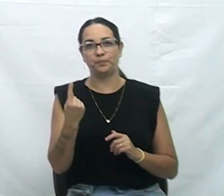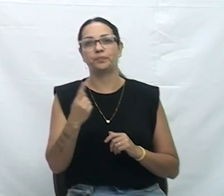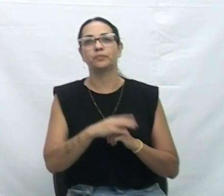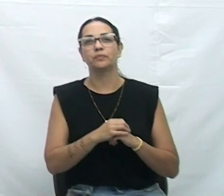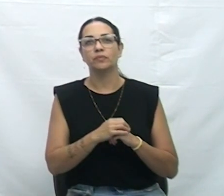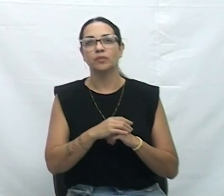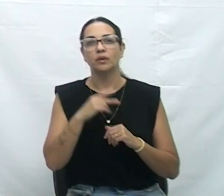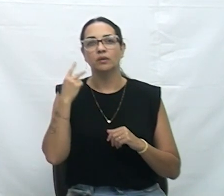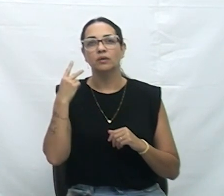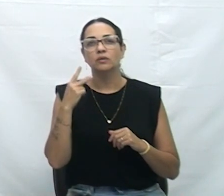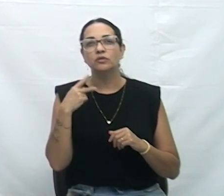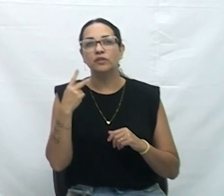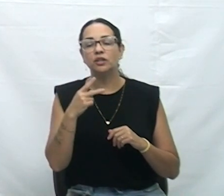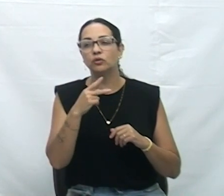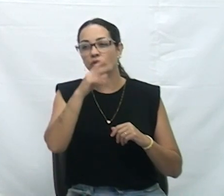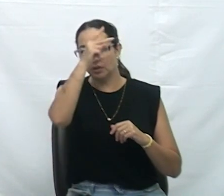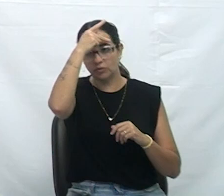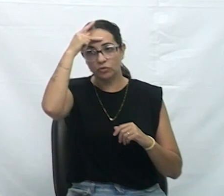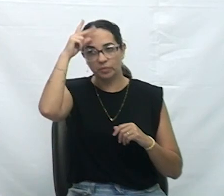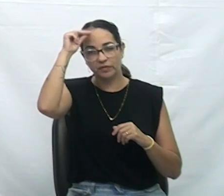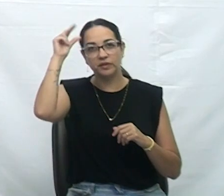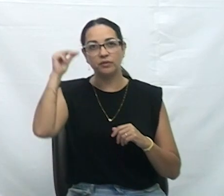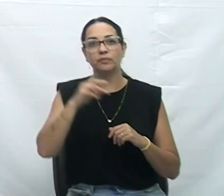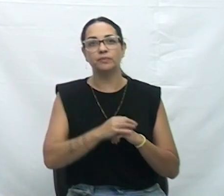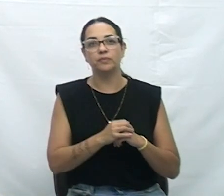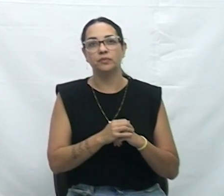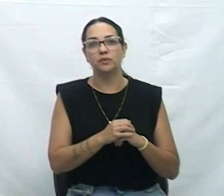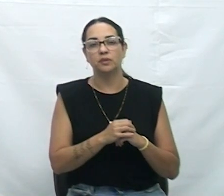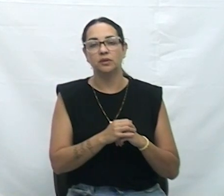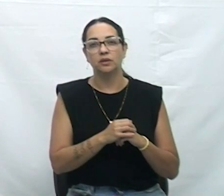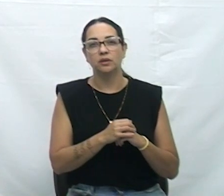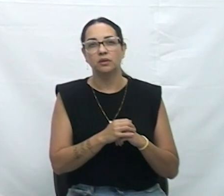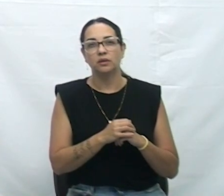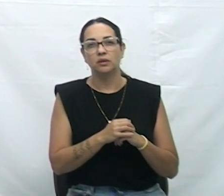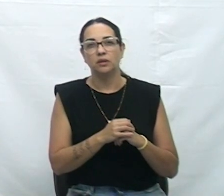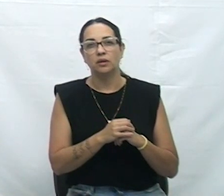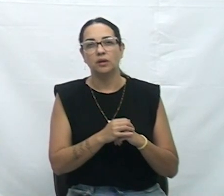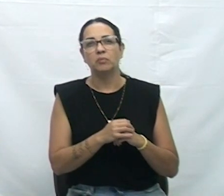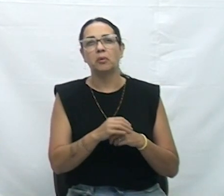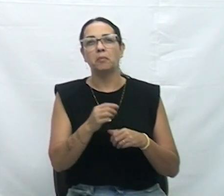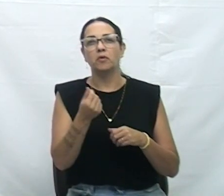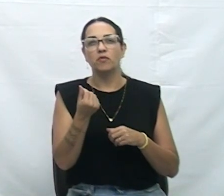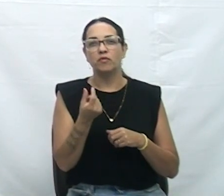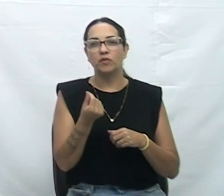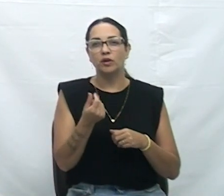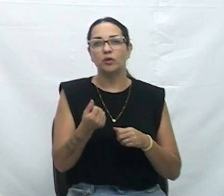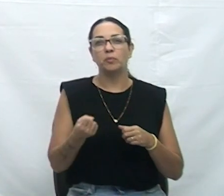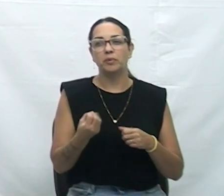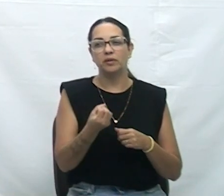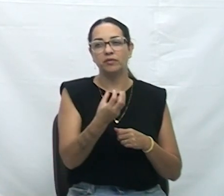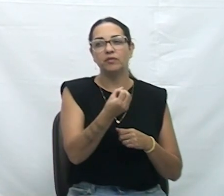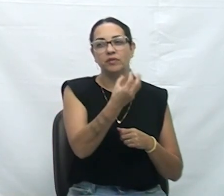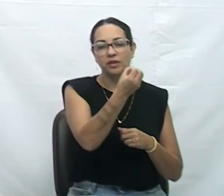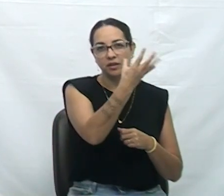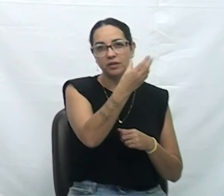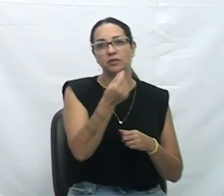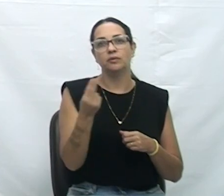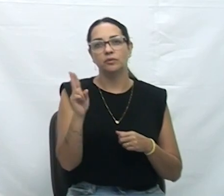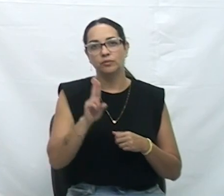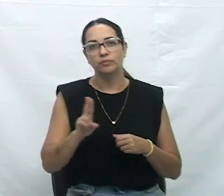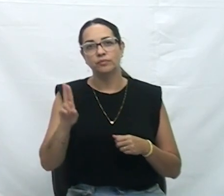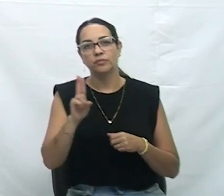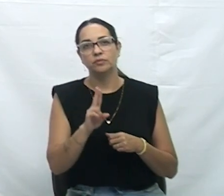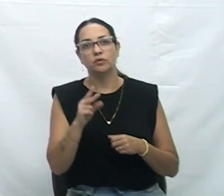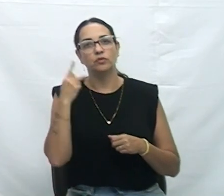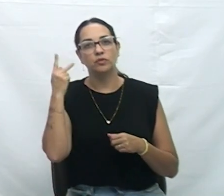Municipal, que autoriza o Poder Executivo a custear despesas com viagem para o exterior, de vereador do